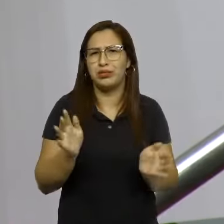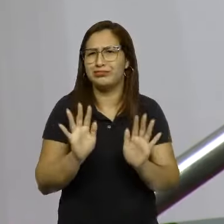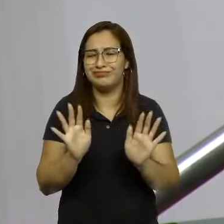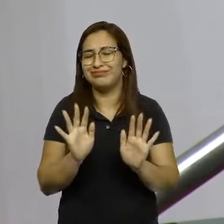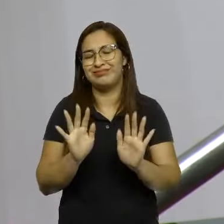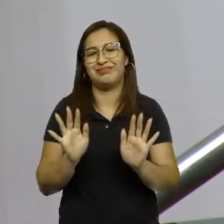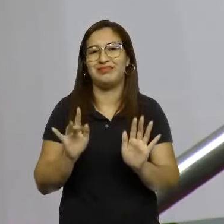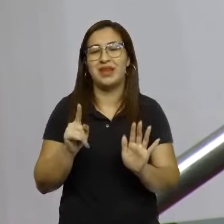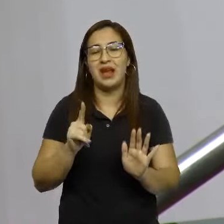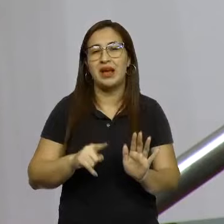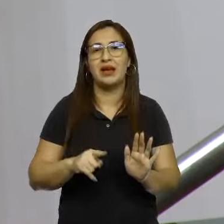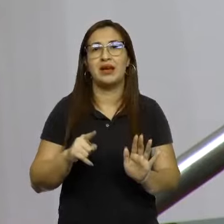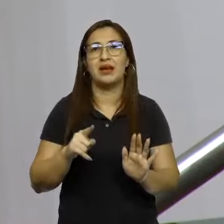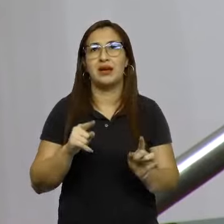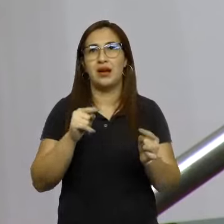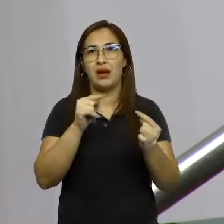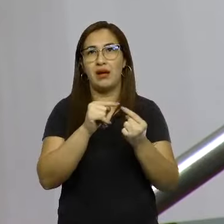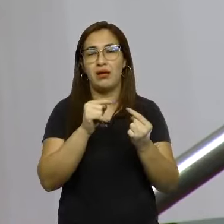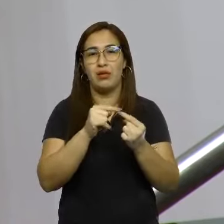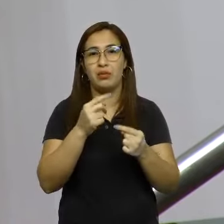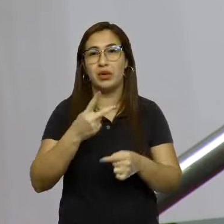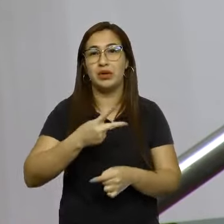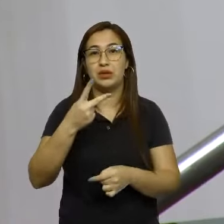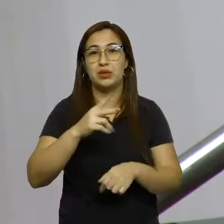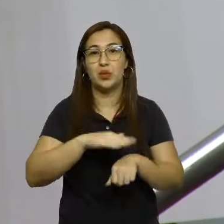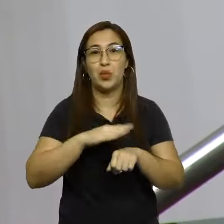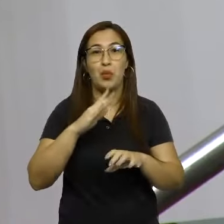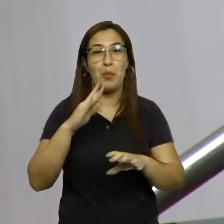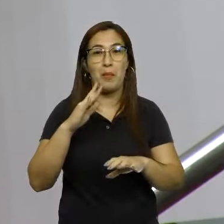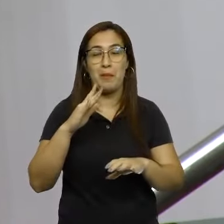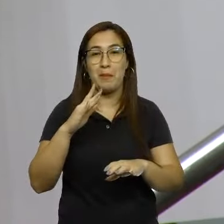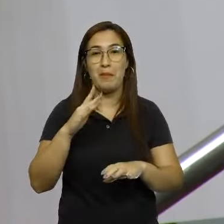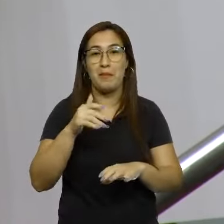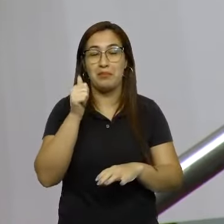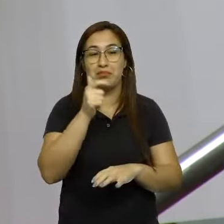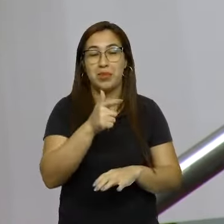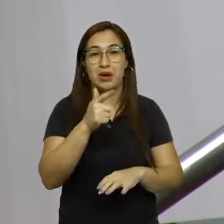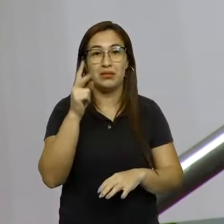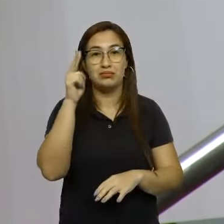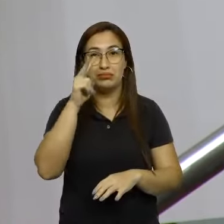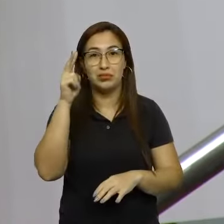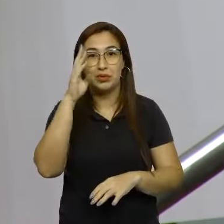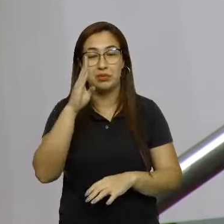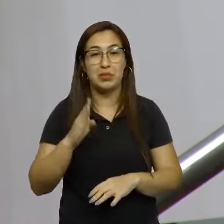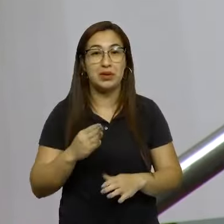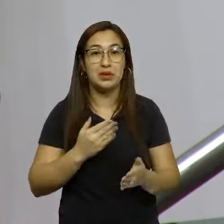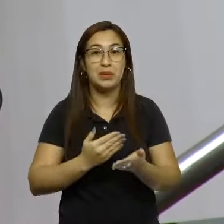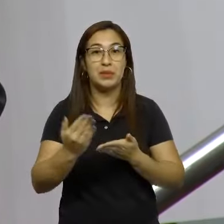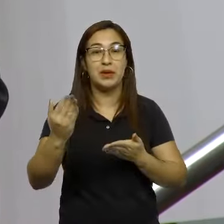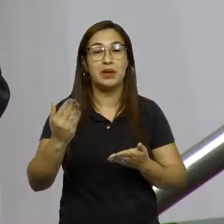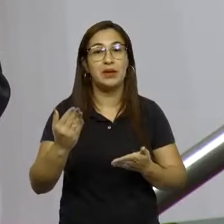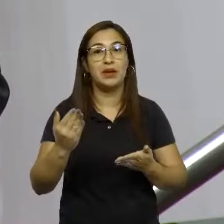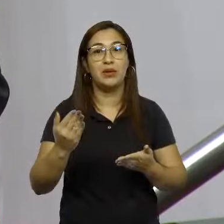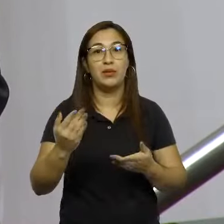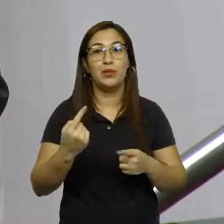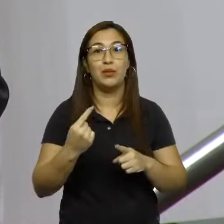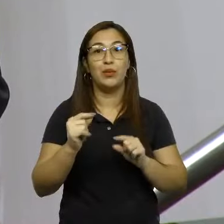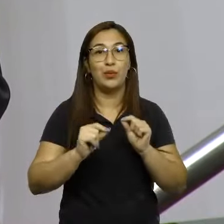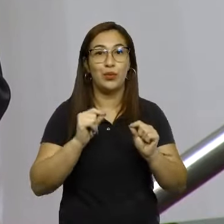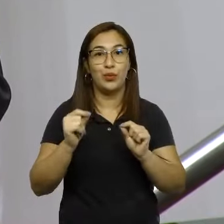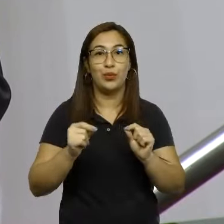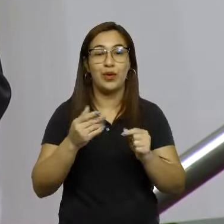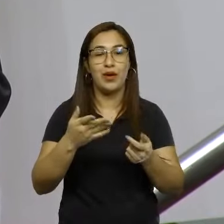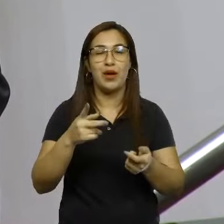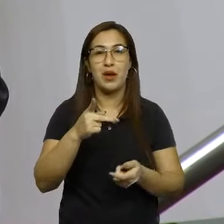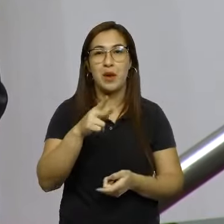foi o segundo maior leilão da história do Brasil, perdeu apenas para o leilão do pré-sal. Deu um montante